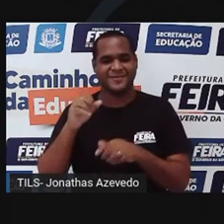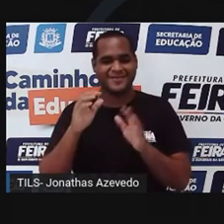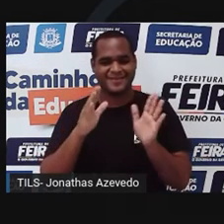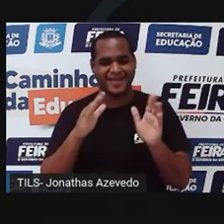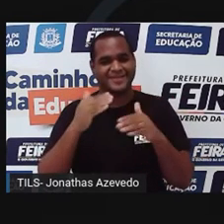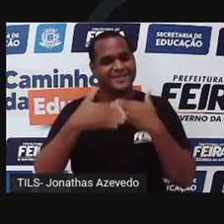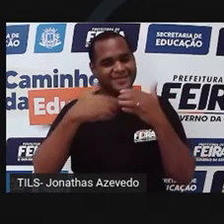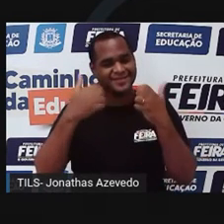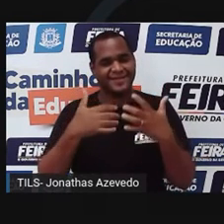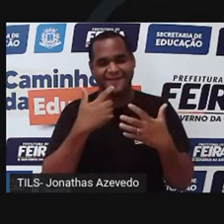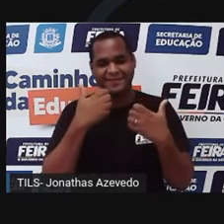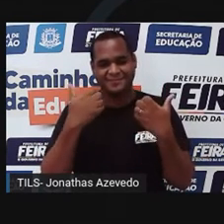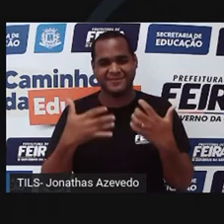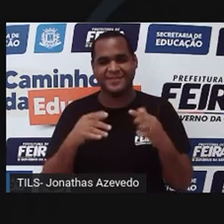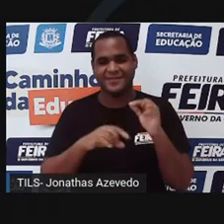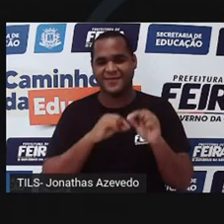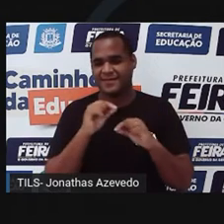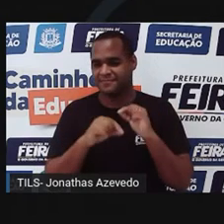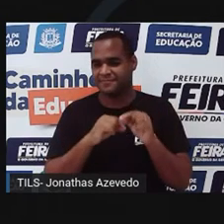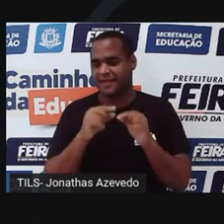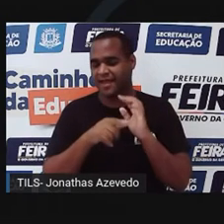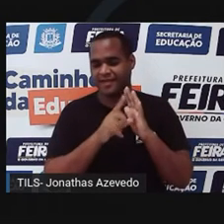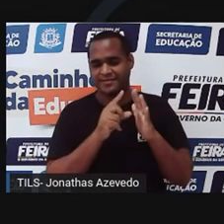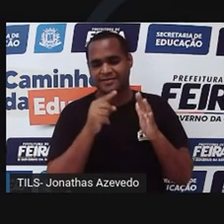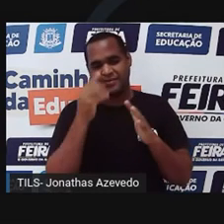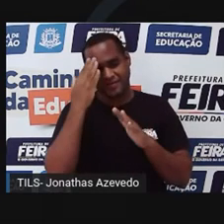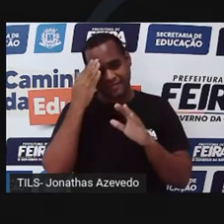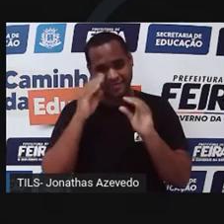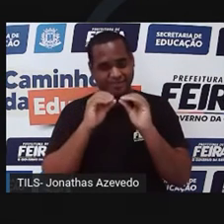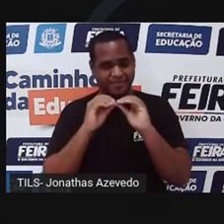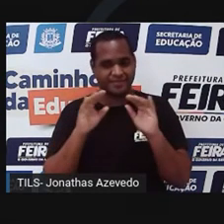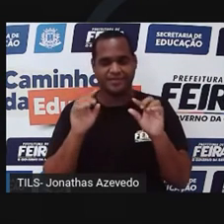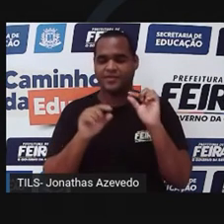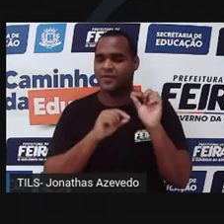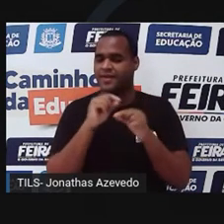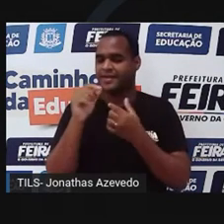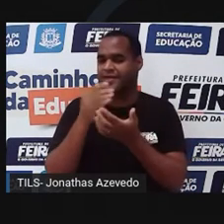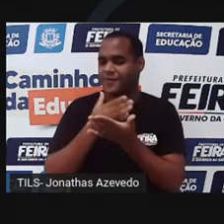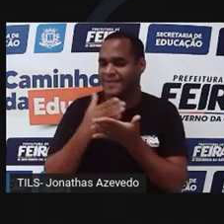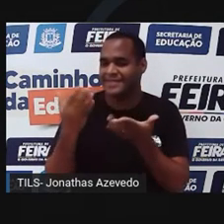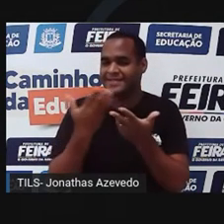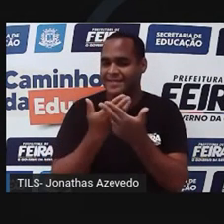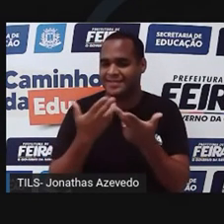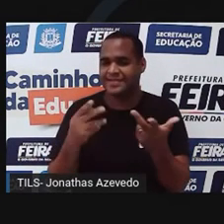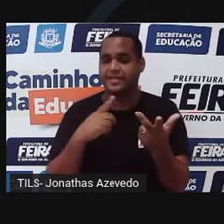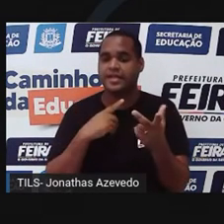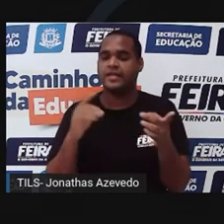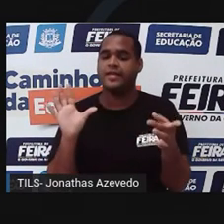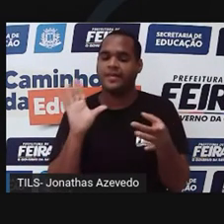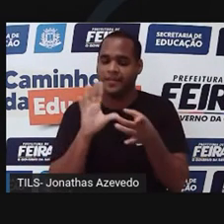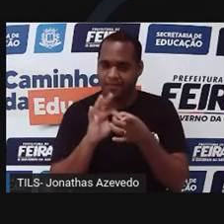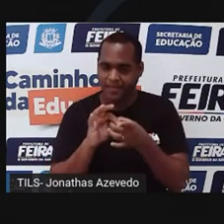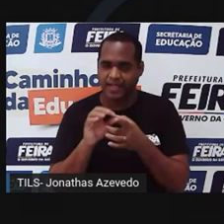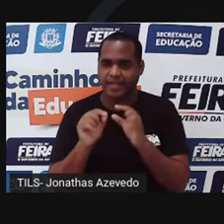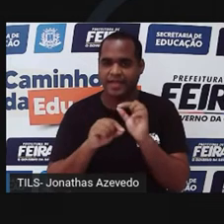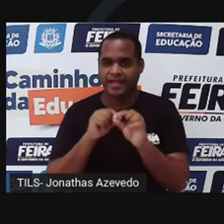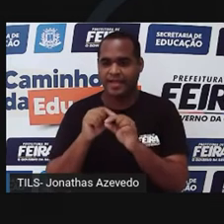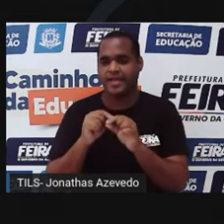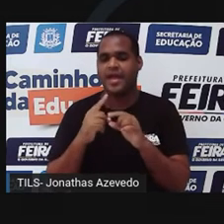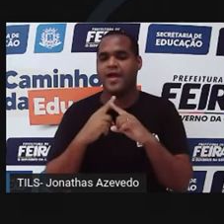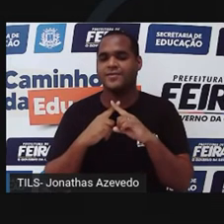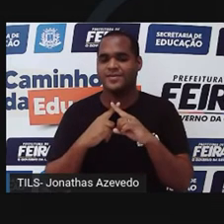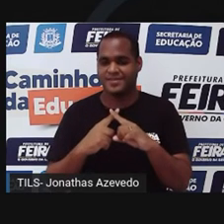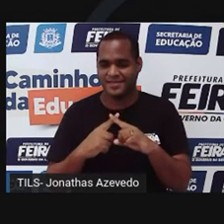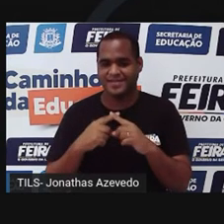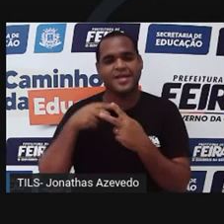gente vai falar sobre eles. Mas antes, para a gente entender um pouco mais a origem dele, está ligado ao cromossomo X,